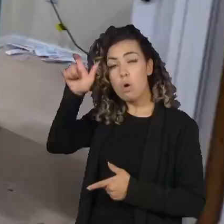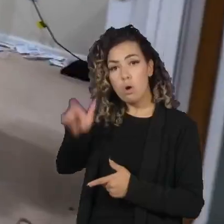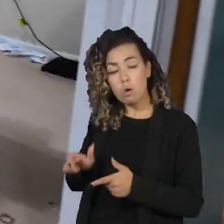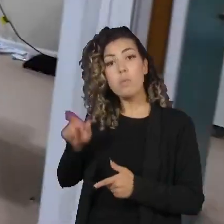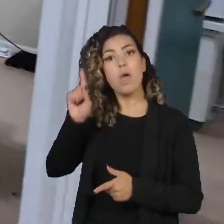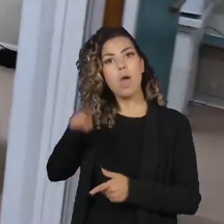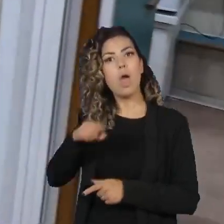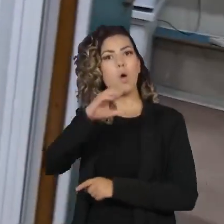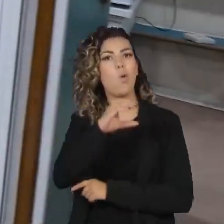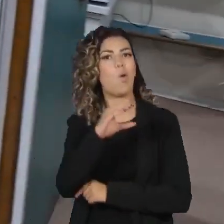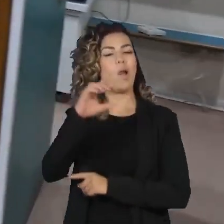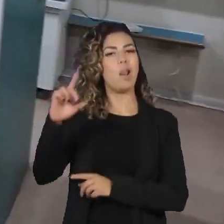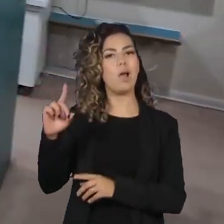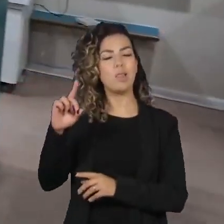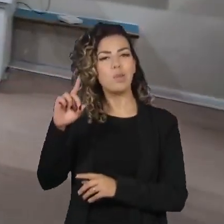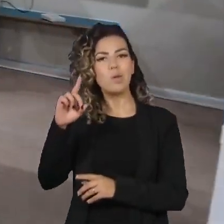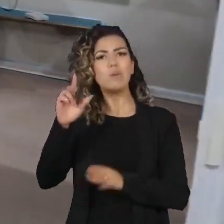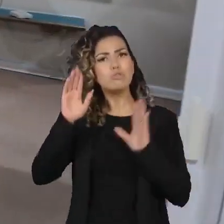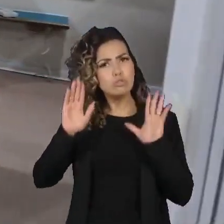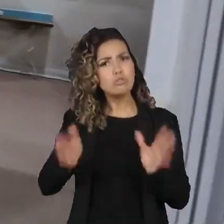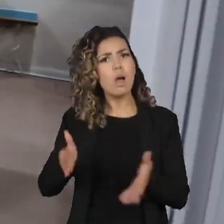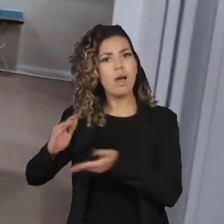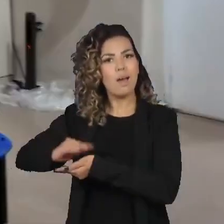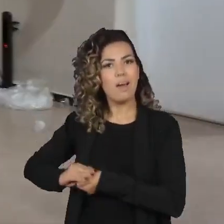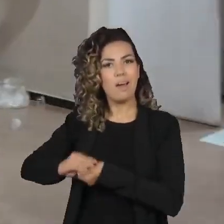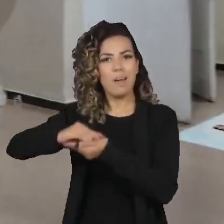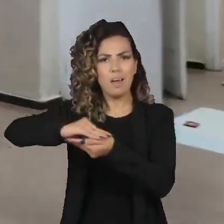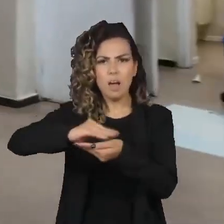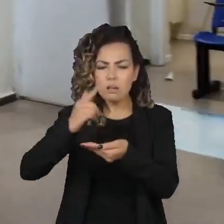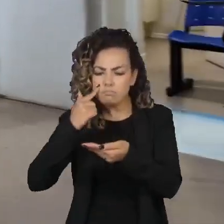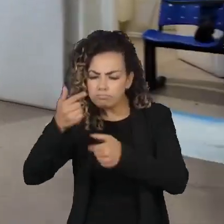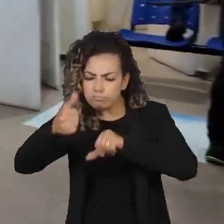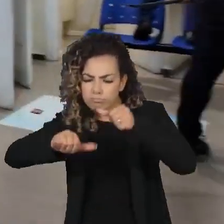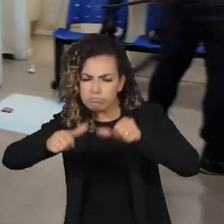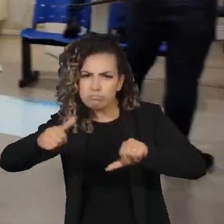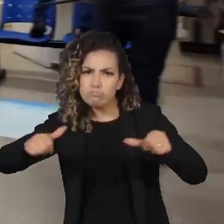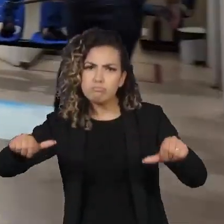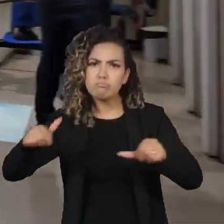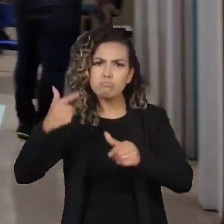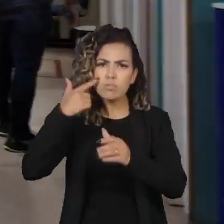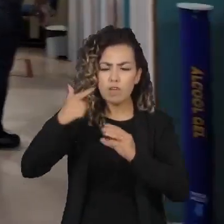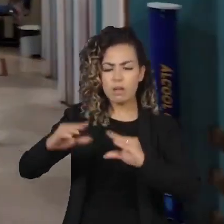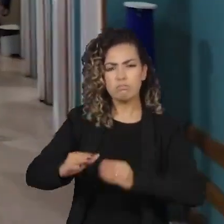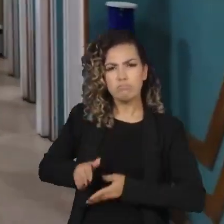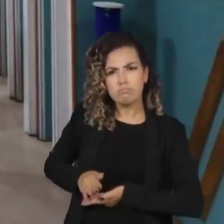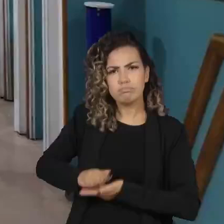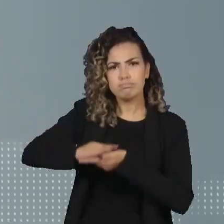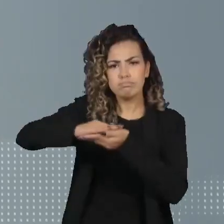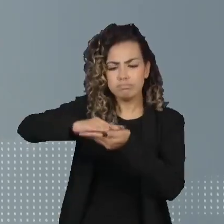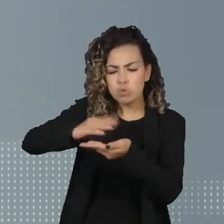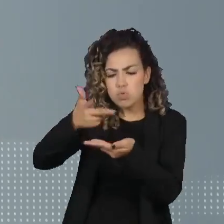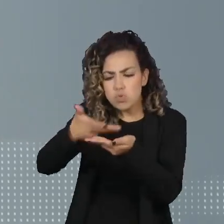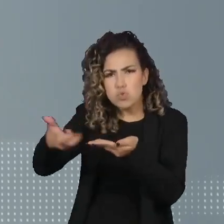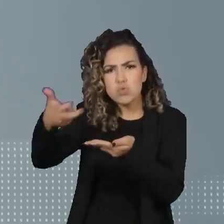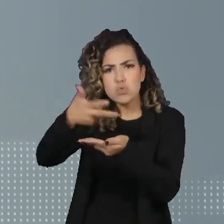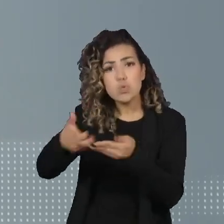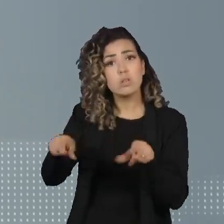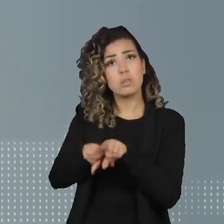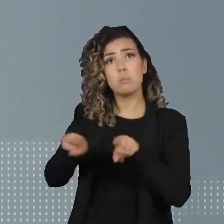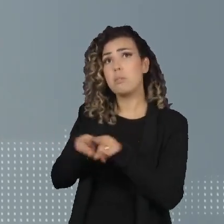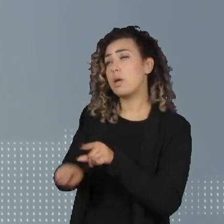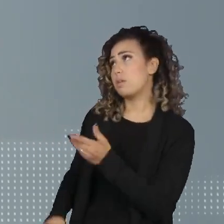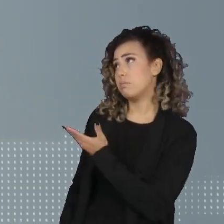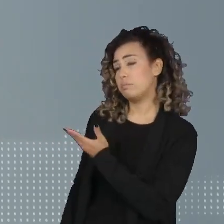laboratório que fez os exames nos órgãos que seriam transplantados. A outra pessoa investigada é Jaqueline